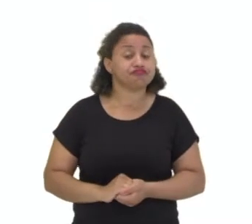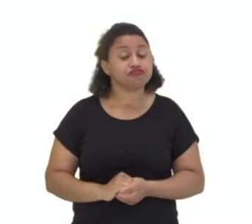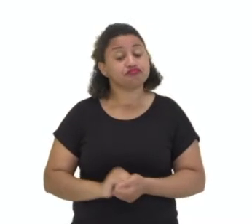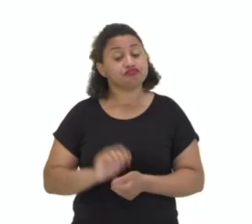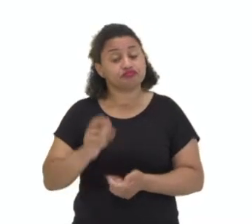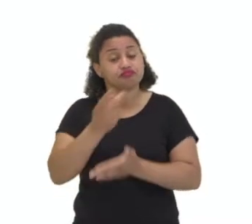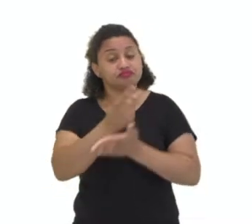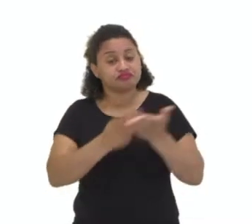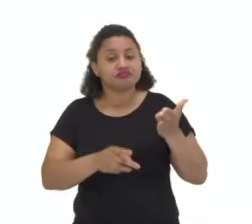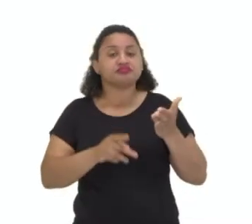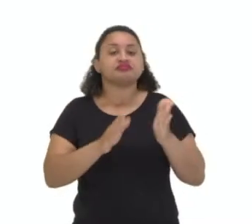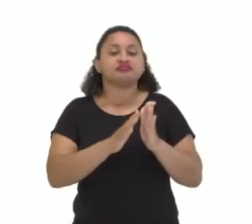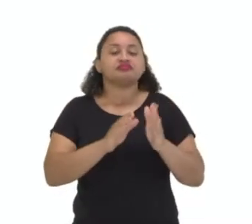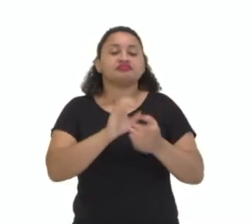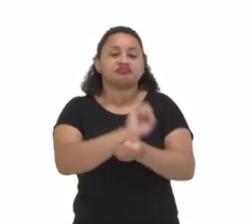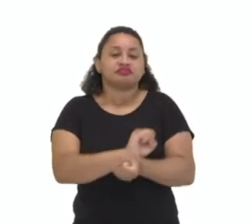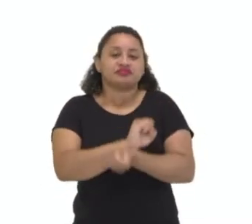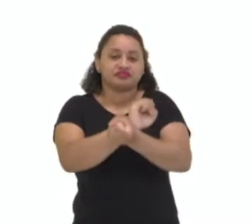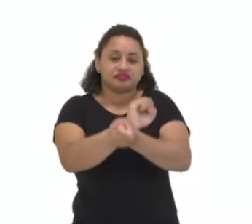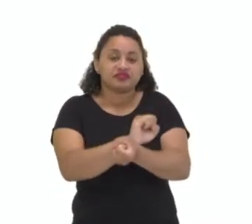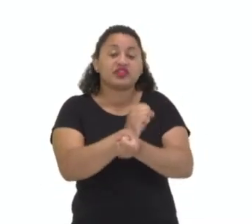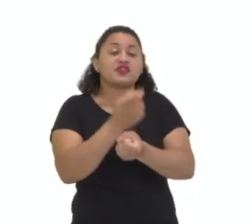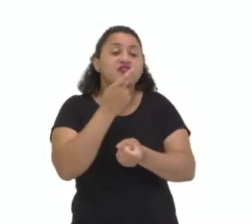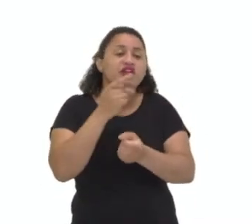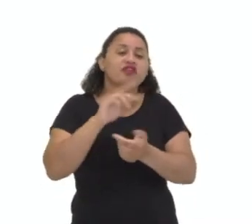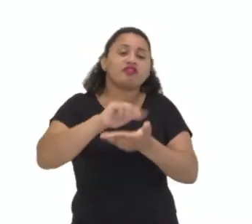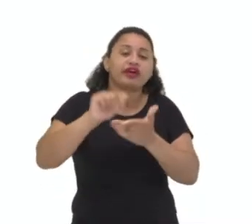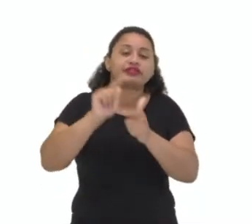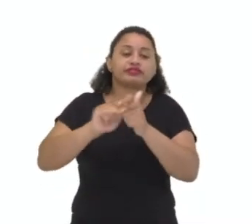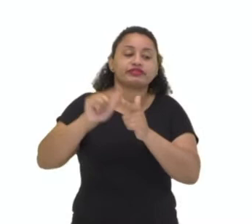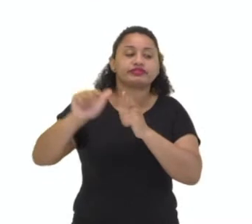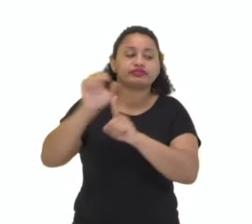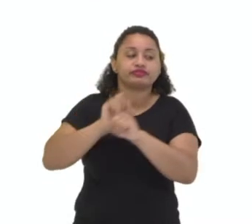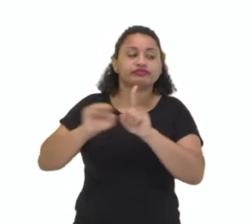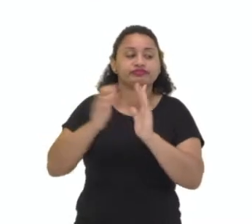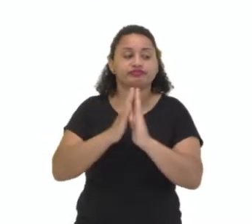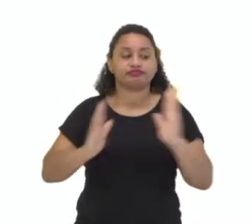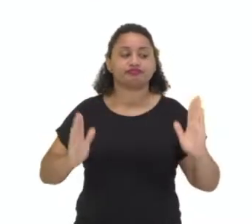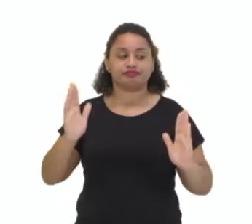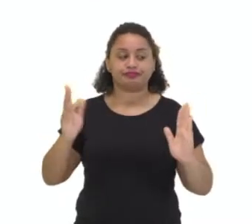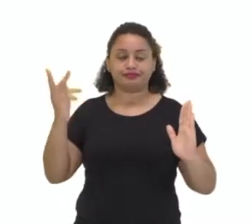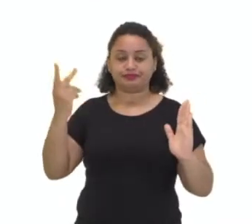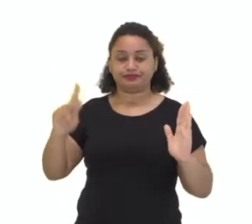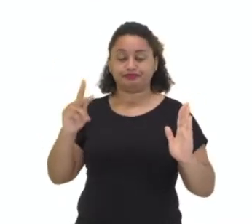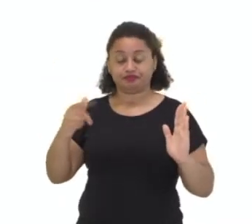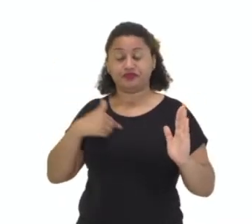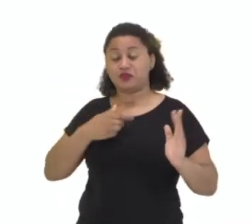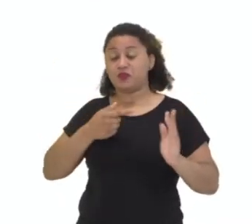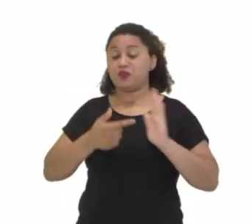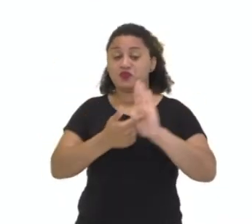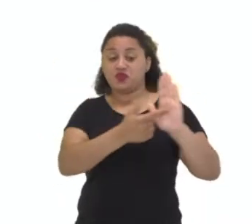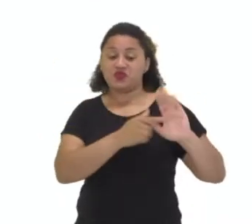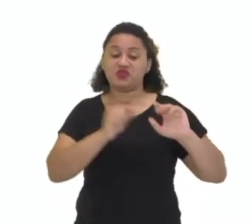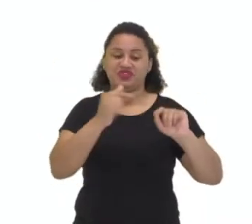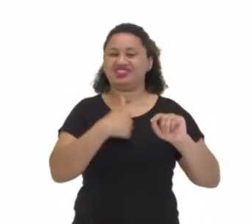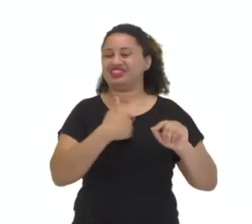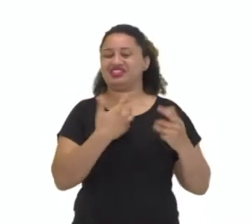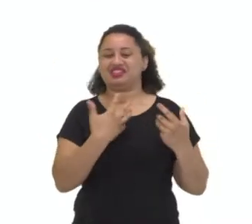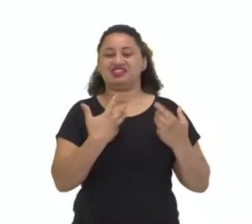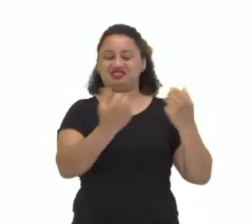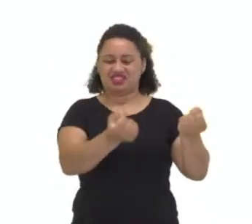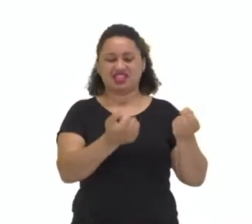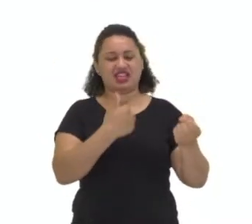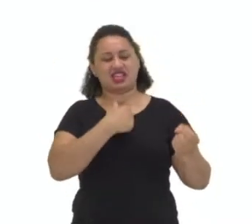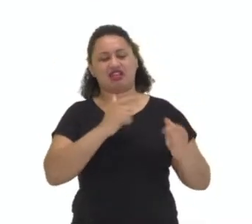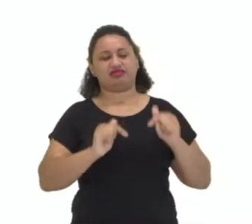escravos denunciou graves problemas sociais do seu tempo. Expressou sua indignação contra as tiranias e denunciou a